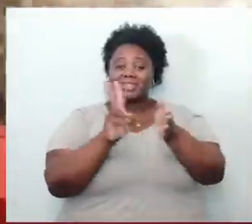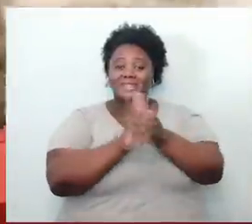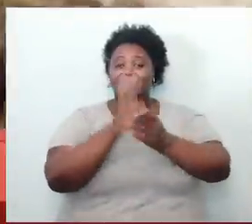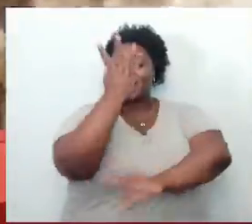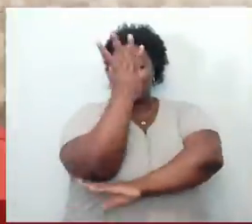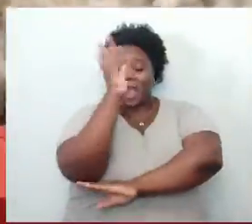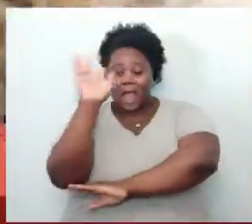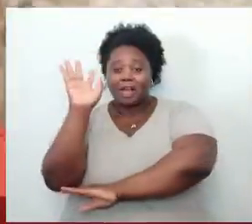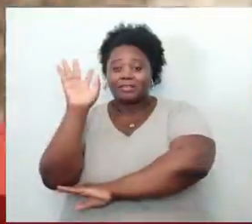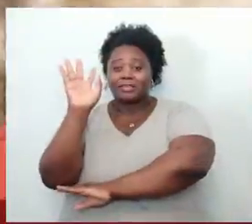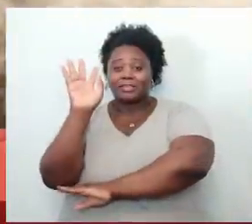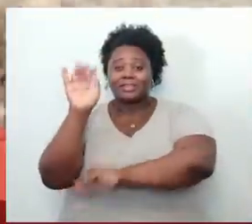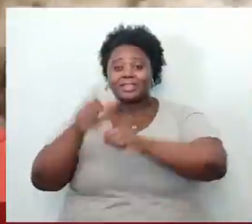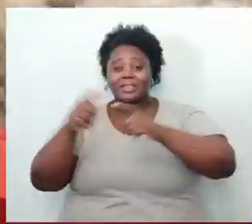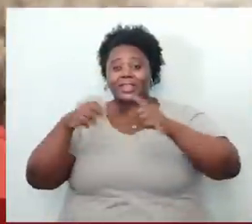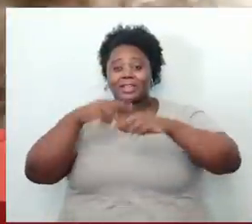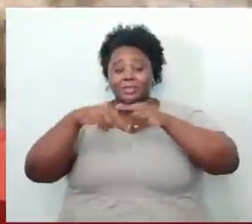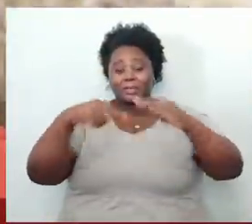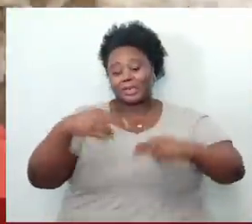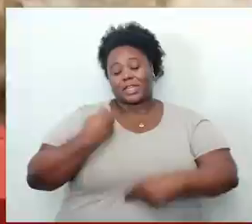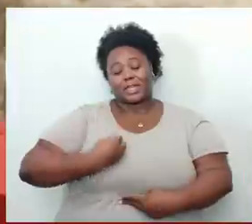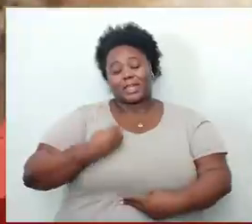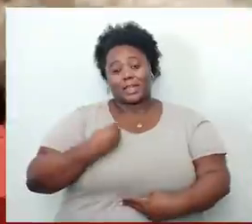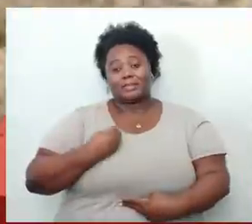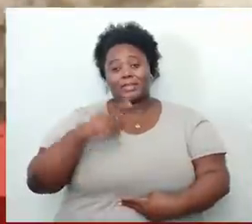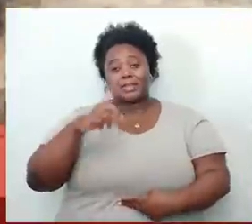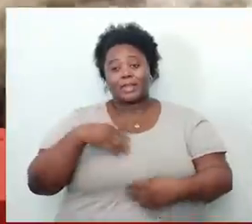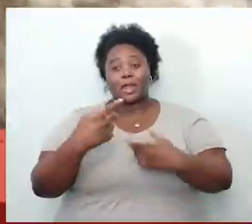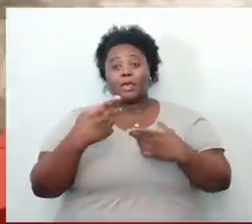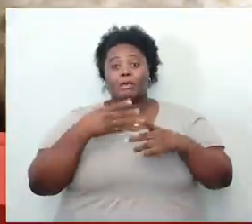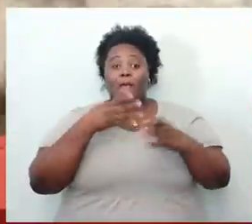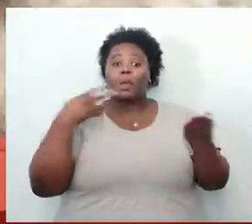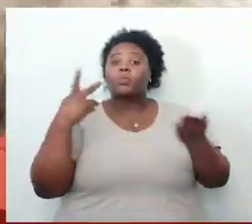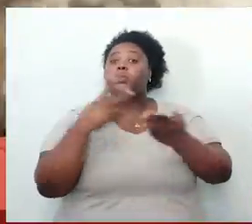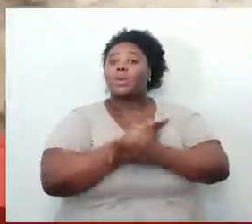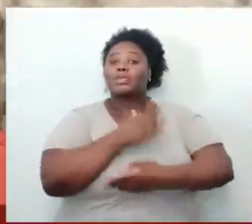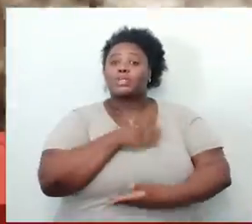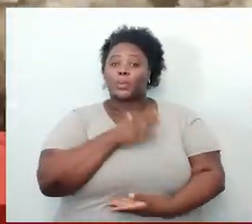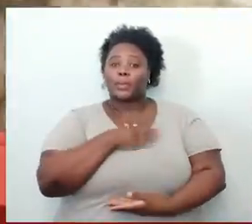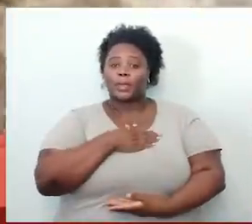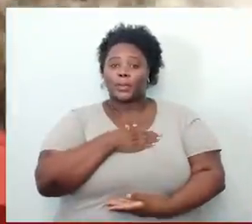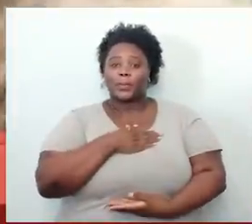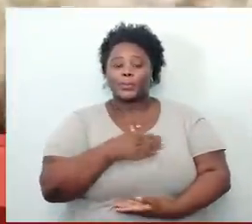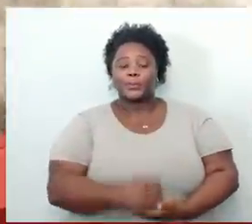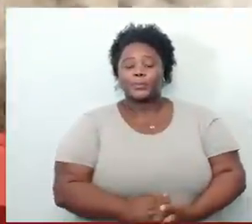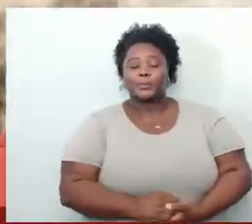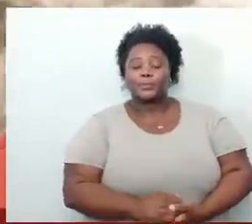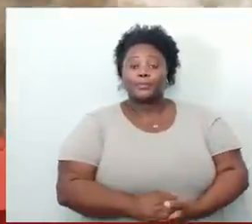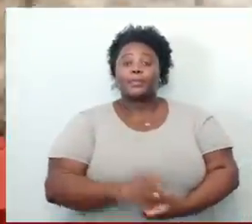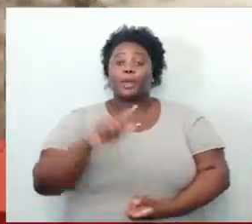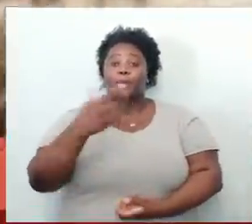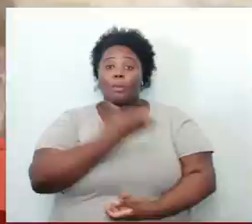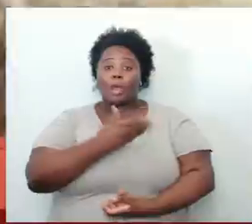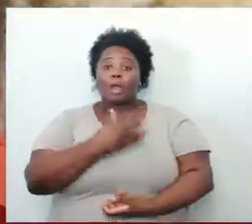árvores, ganho de presente da vida uma flecha certeira no meu coração. Um grande